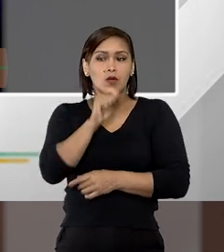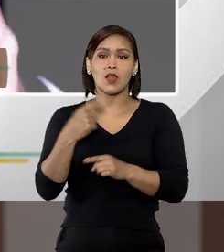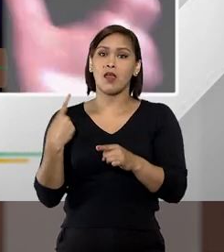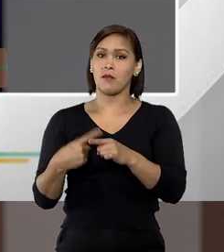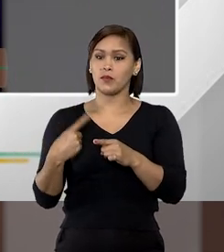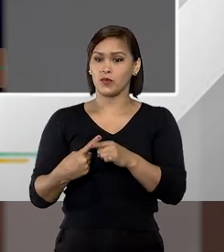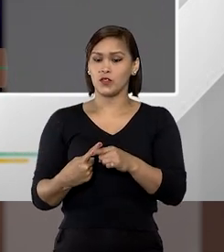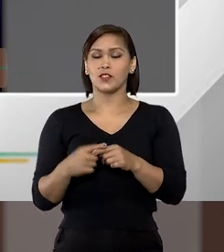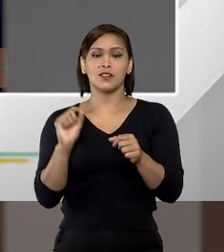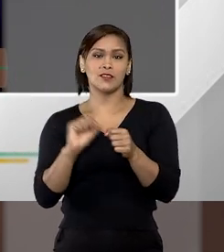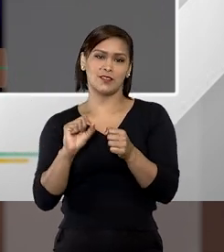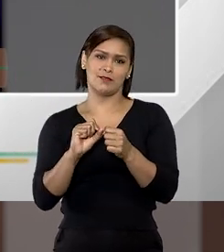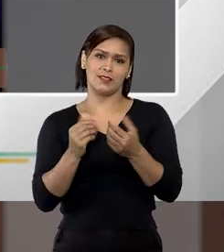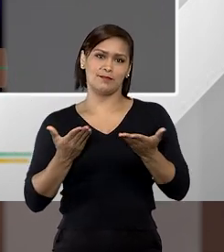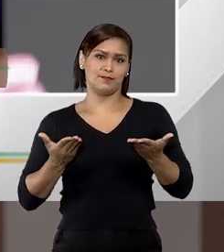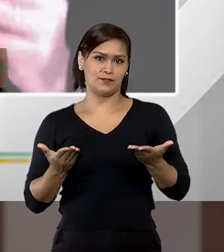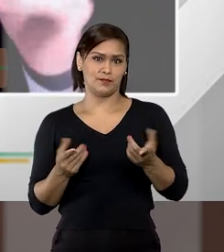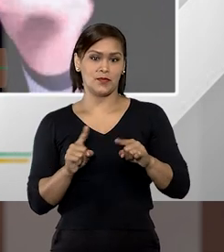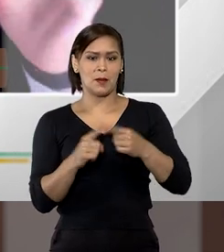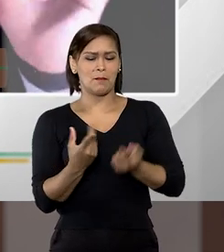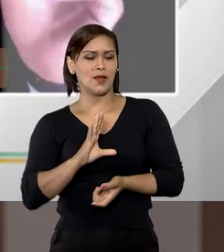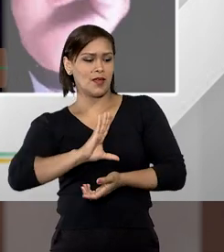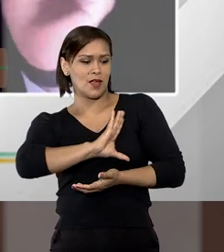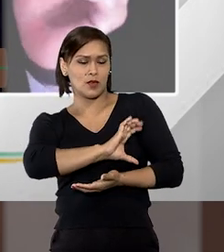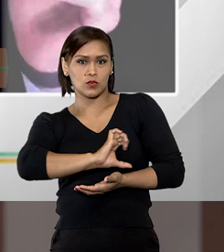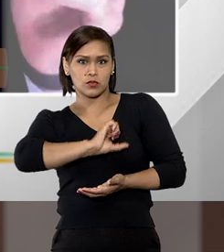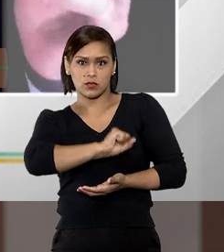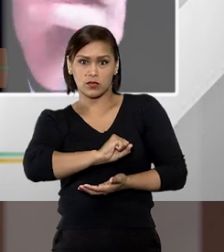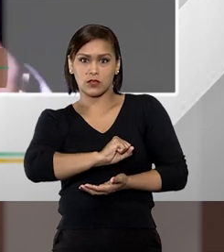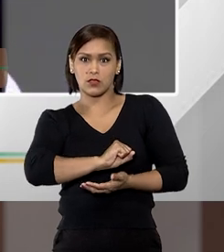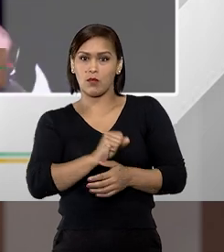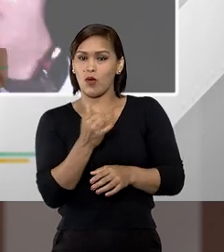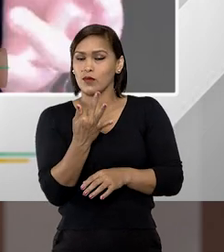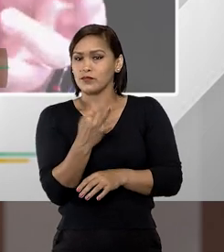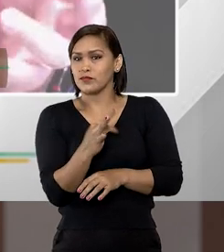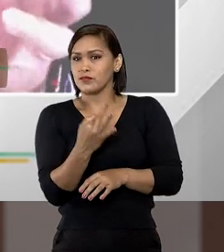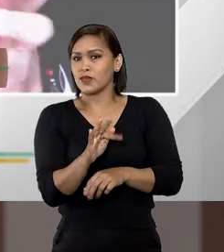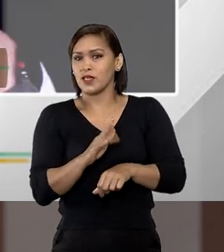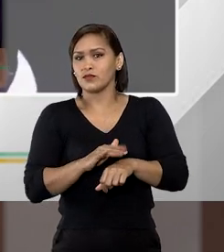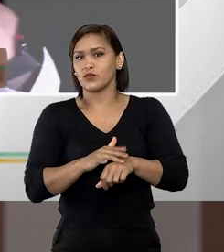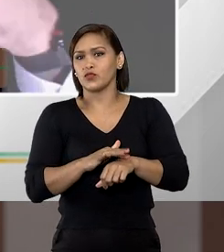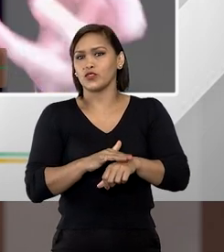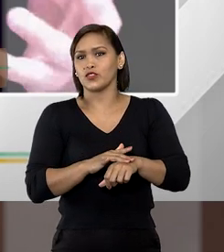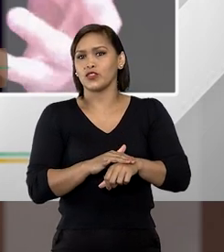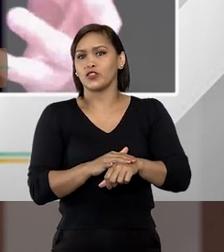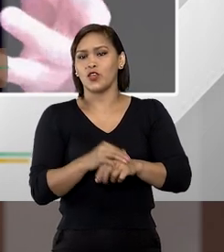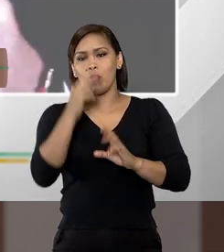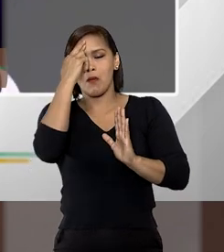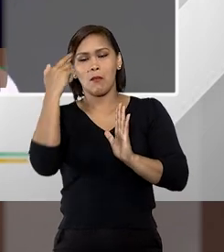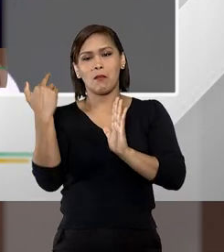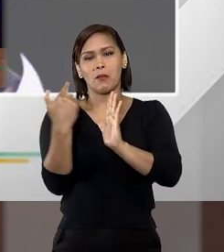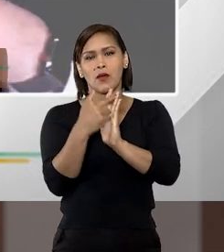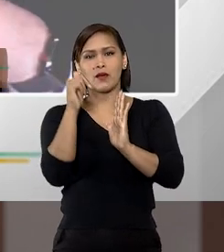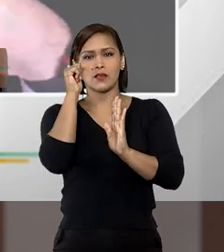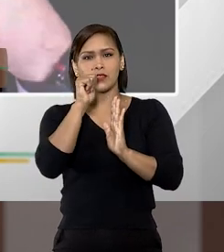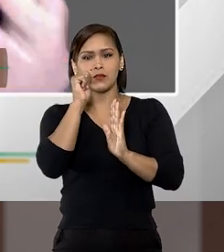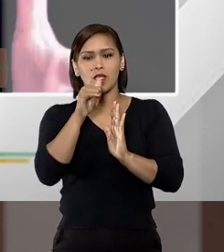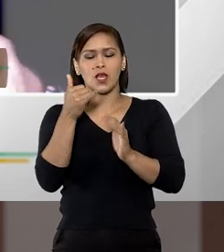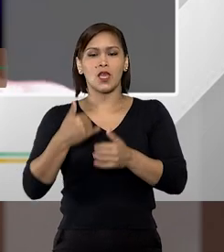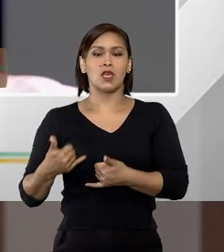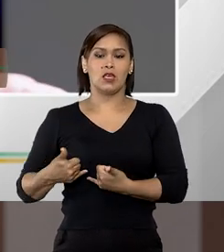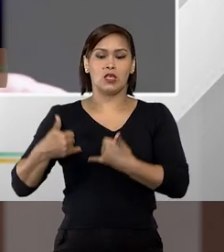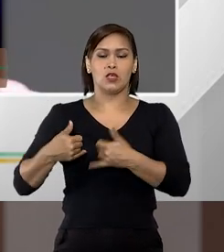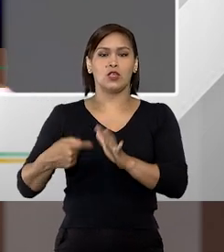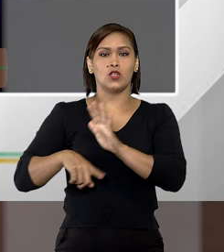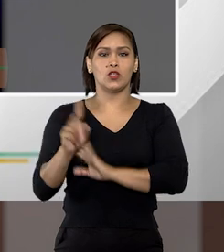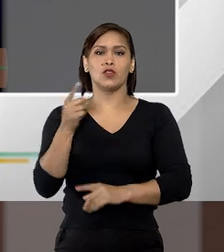por isso que ele faz isso, mas esse amor dele é um sentimento de posse, é um sentimento de domínio, que ignora a